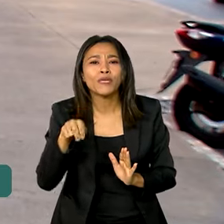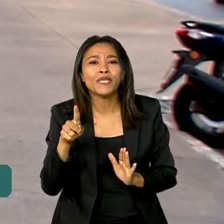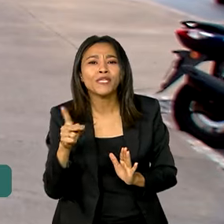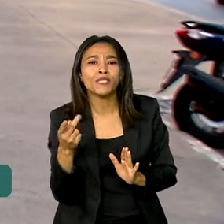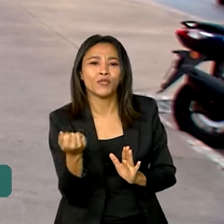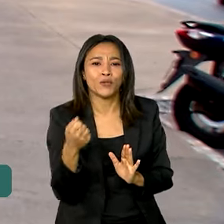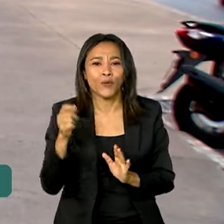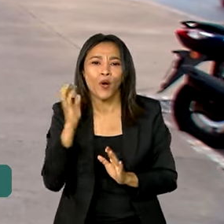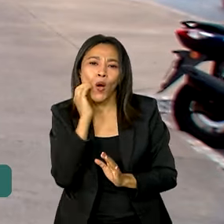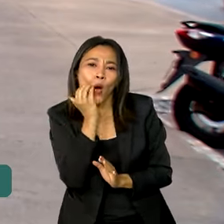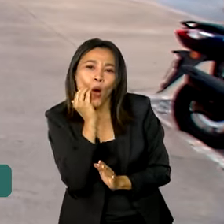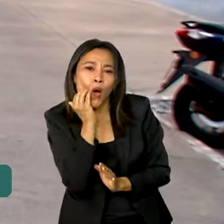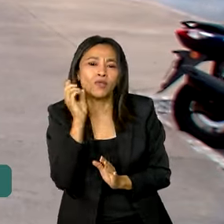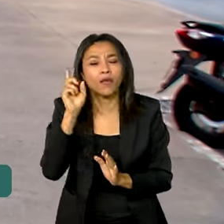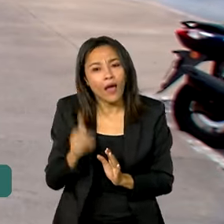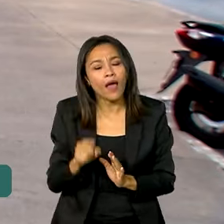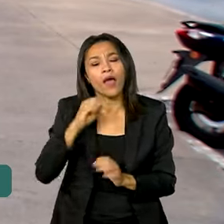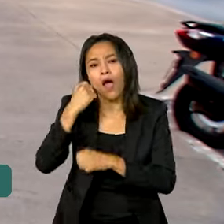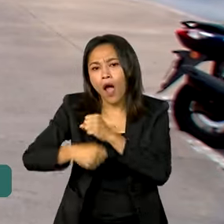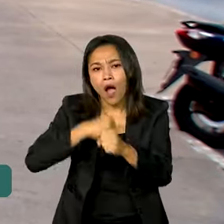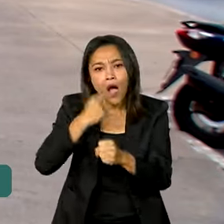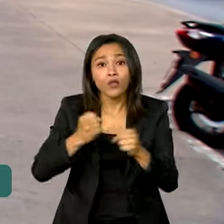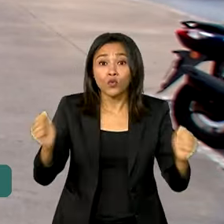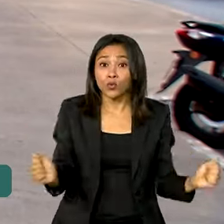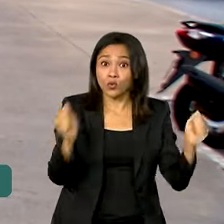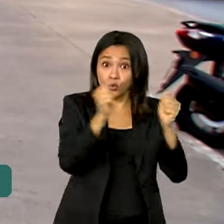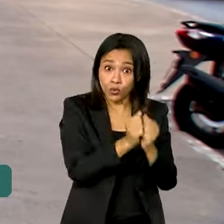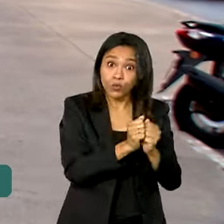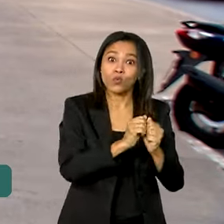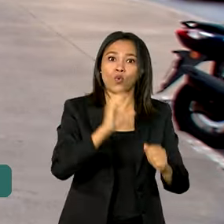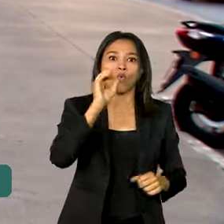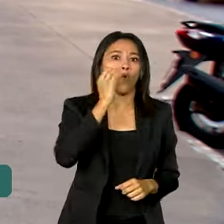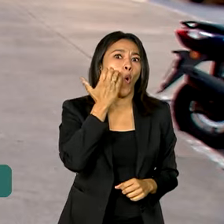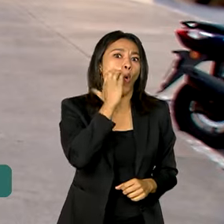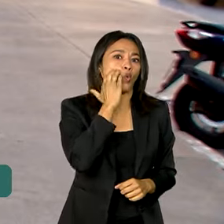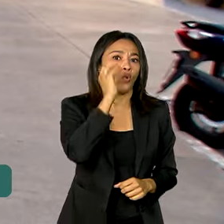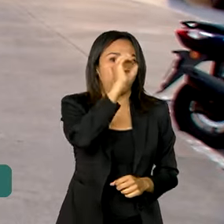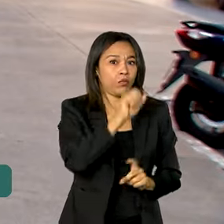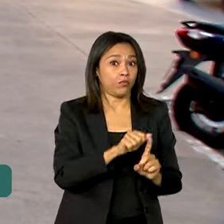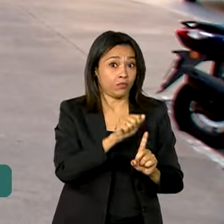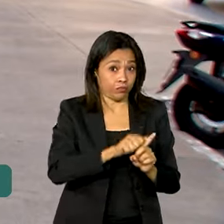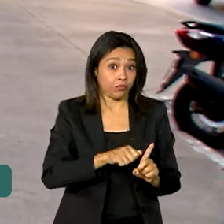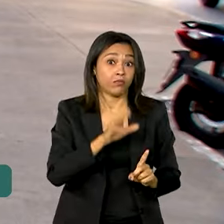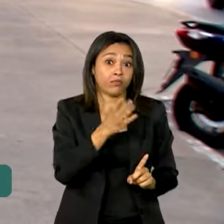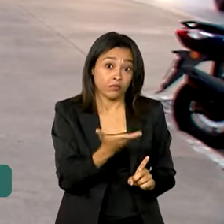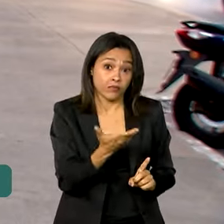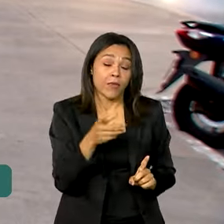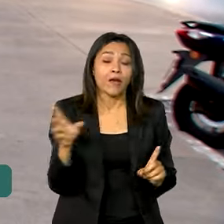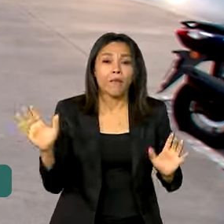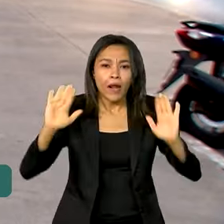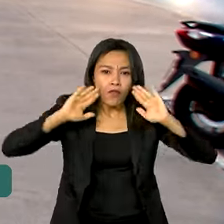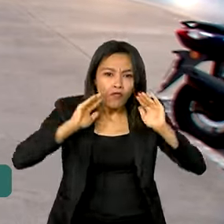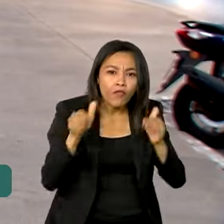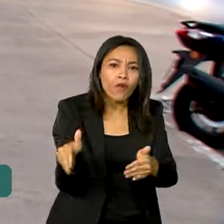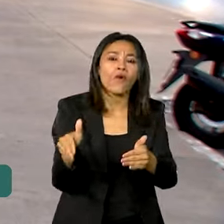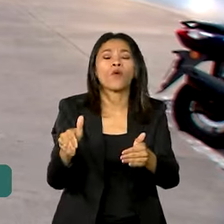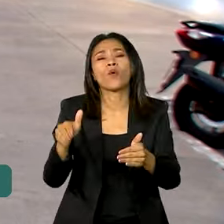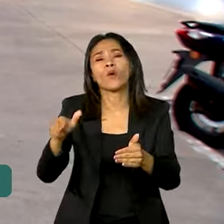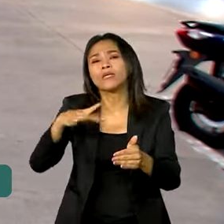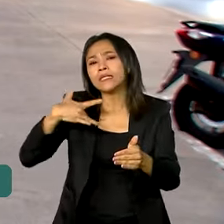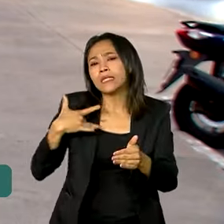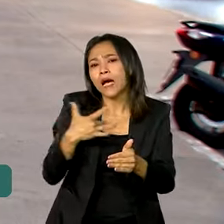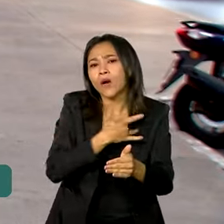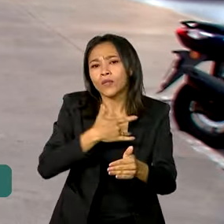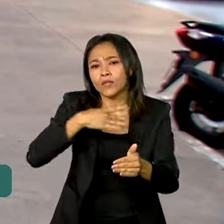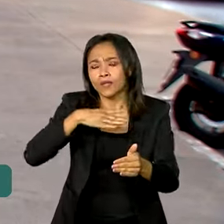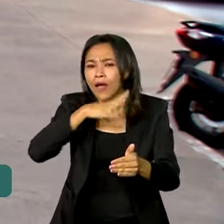realizada todos os anos, junto com a campanha Outubro Rosa. Ampliando o foco para a saúde das adolescentes